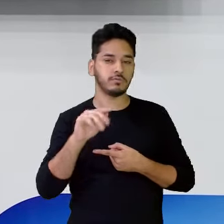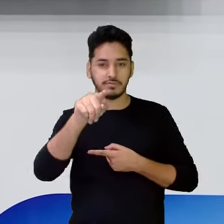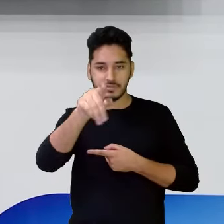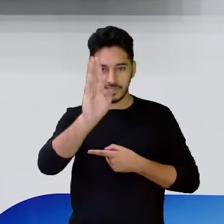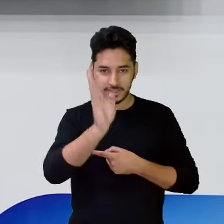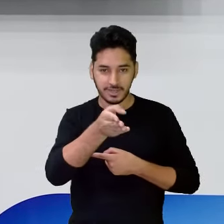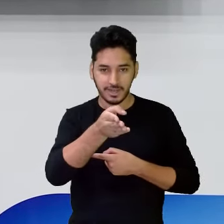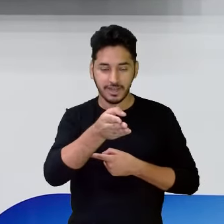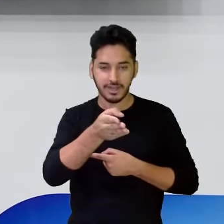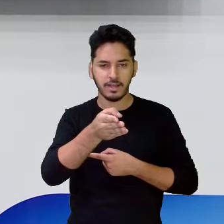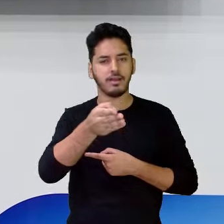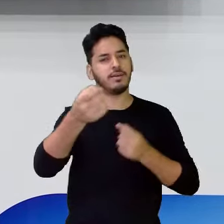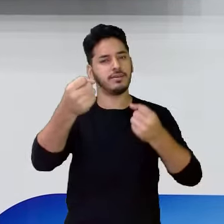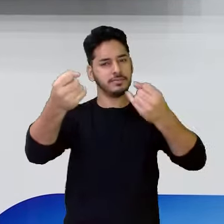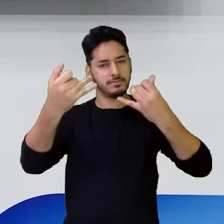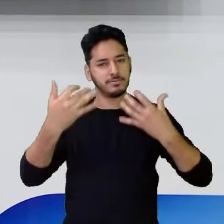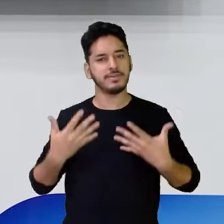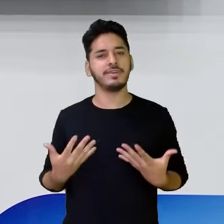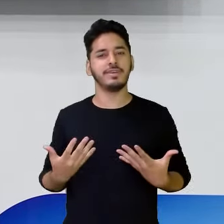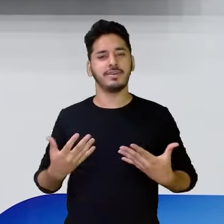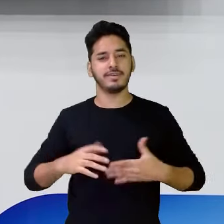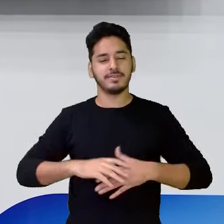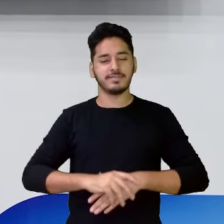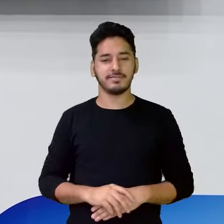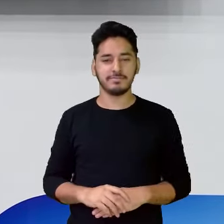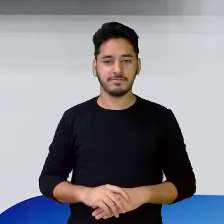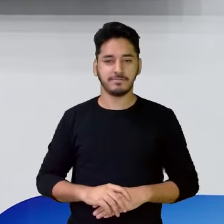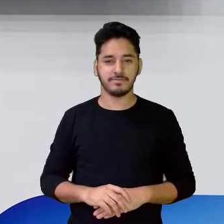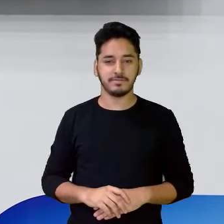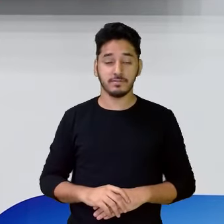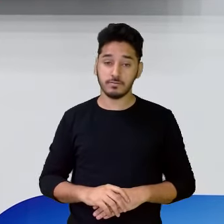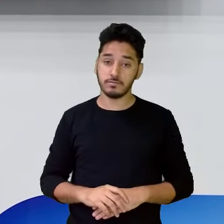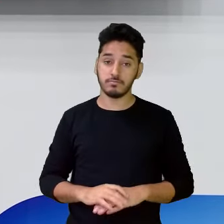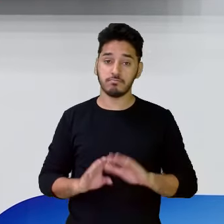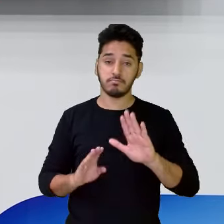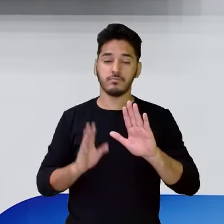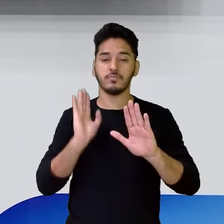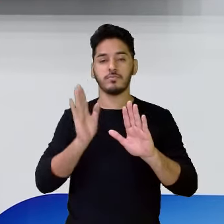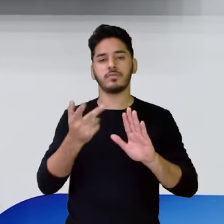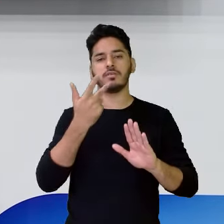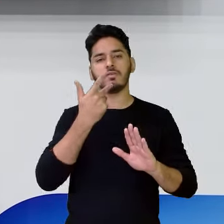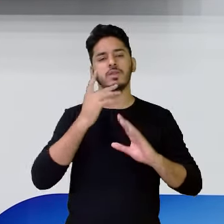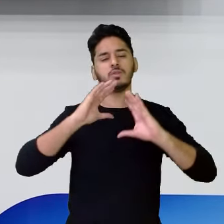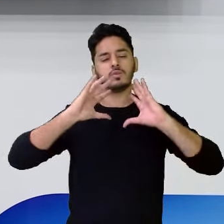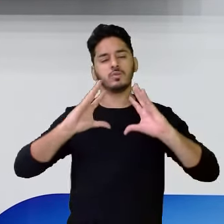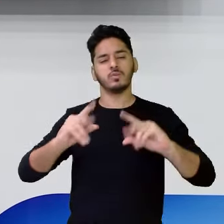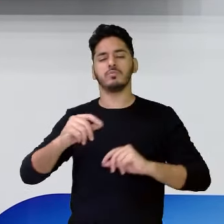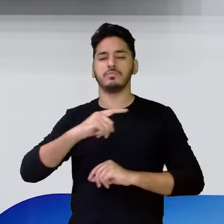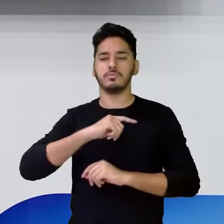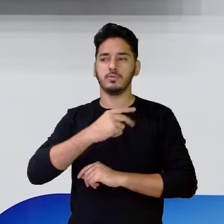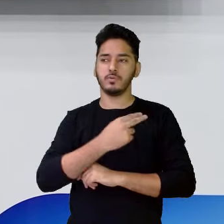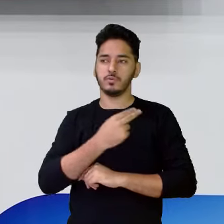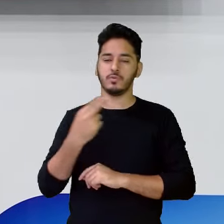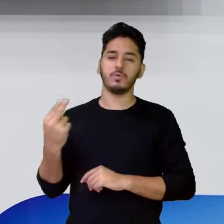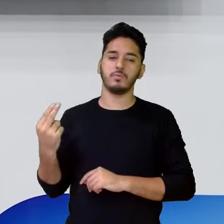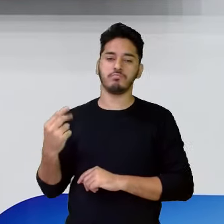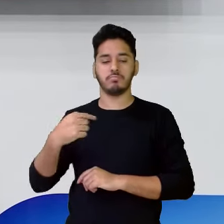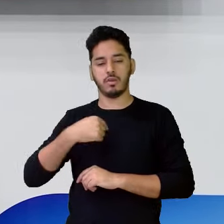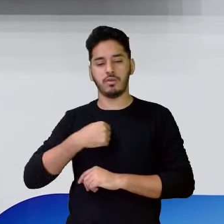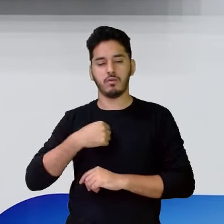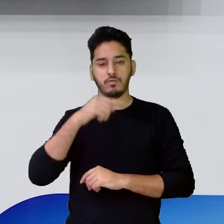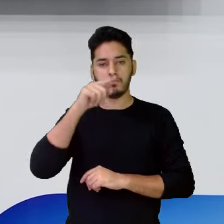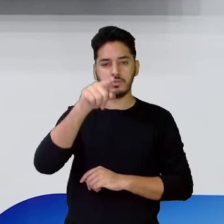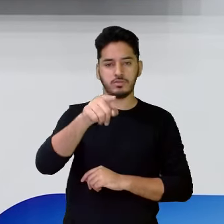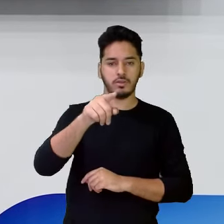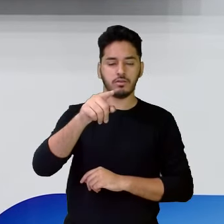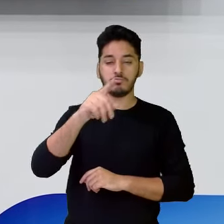conta depois que eu quero saber. E aí, como eu falei, todo mundo tem um nome. Eu expliquei aqui. Eu, você,